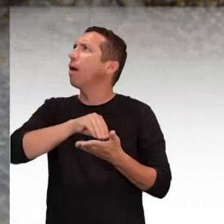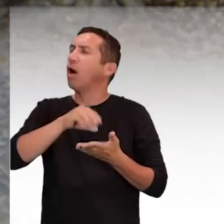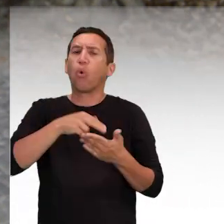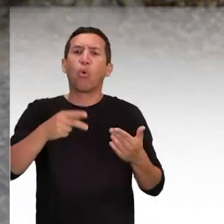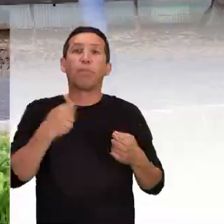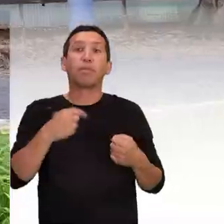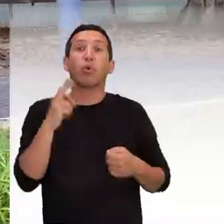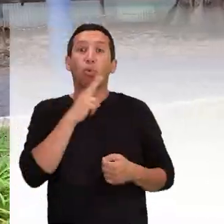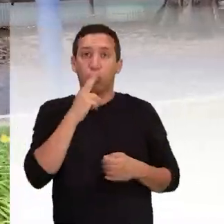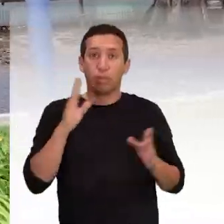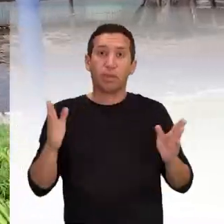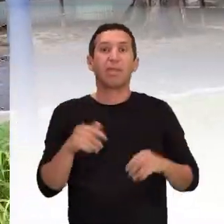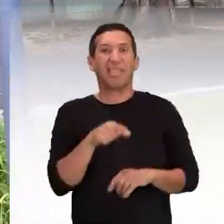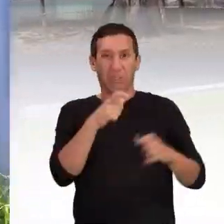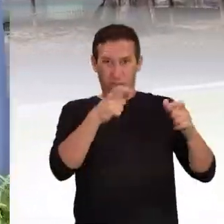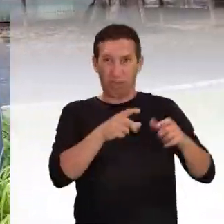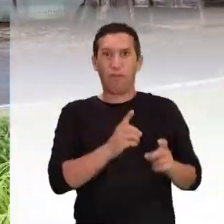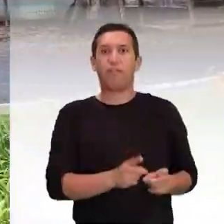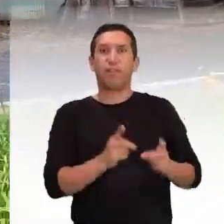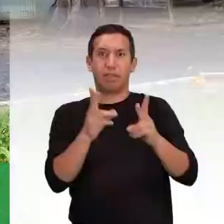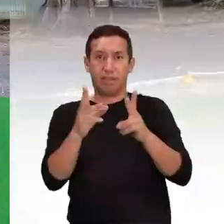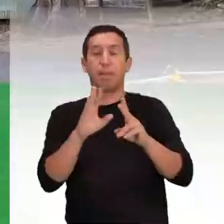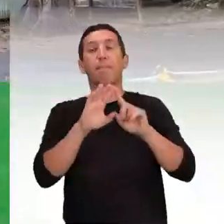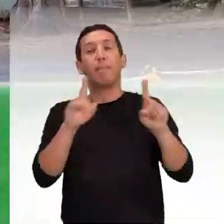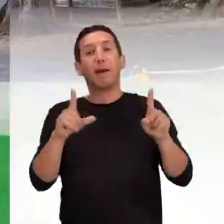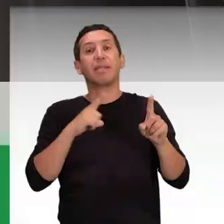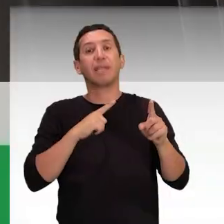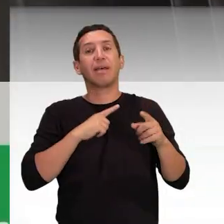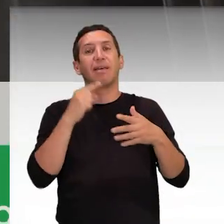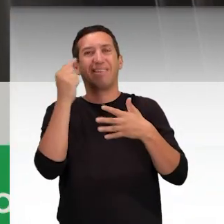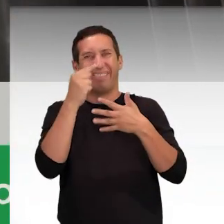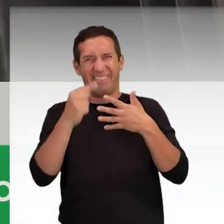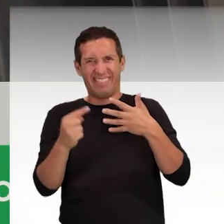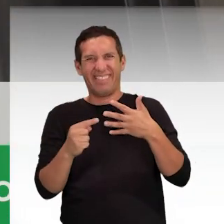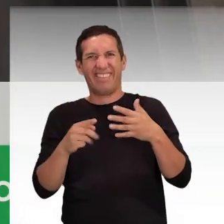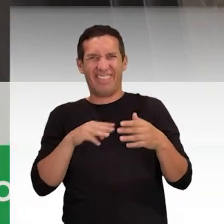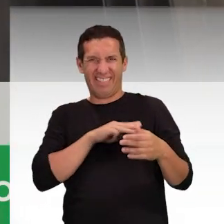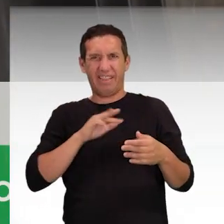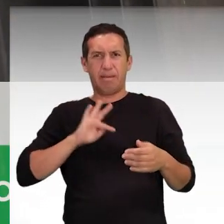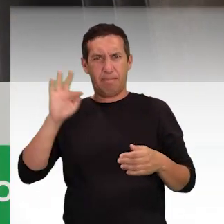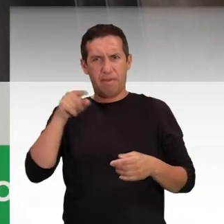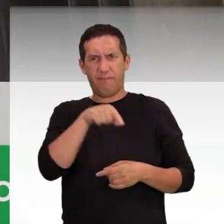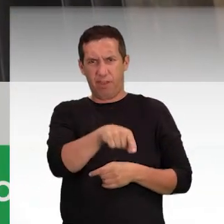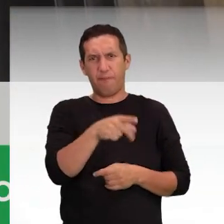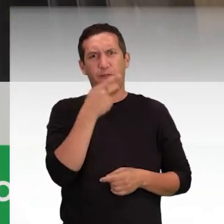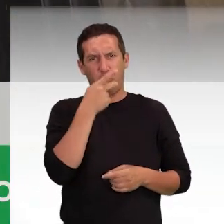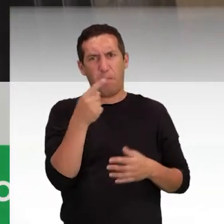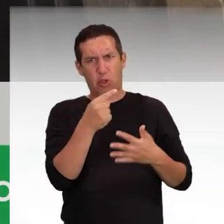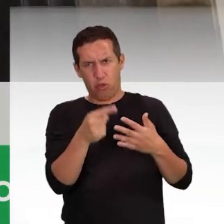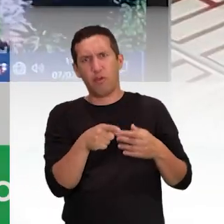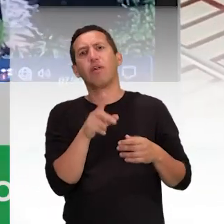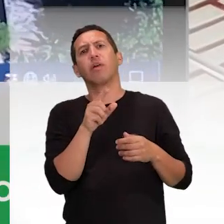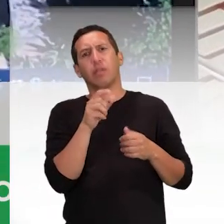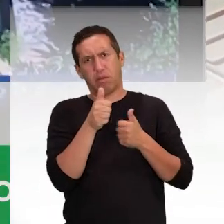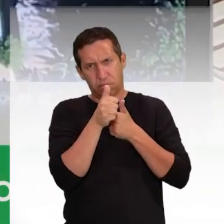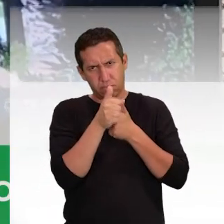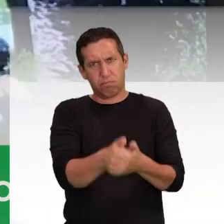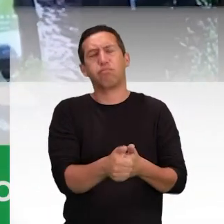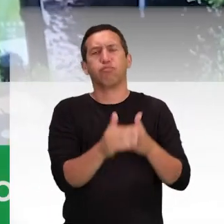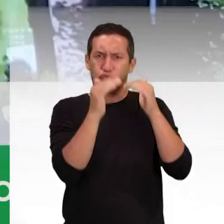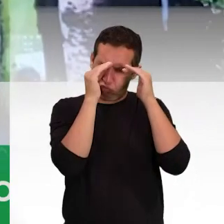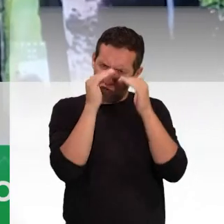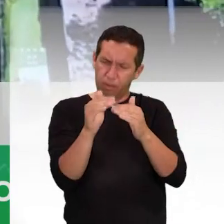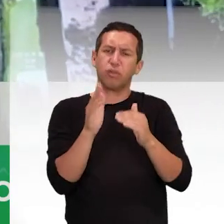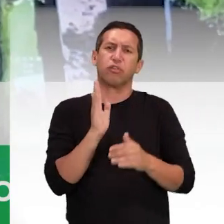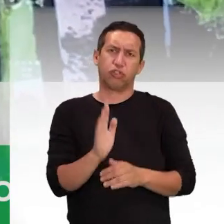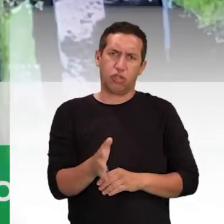emergenciais. O imóvel foi vendido, mas as ações determinadas pela Justiça em resposta ao MPF têm sido cumpridas. Um levantamento